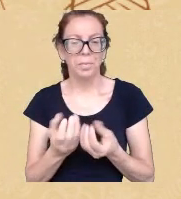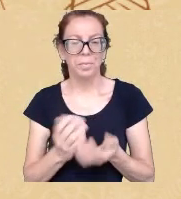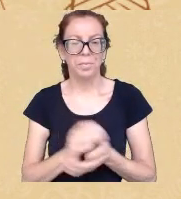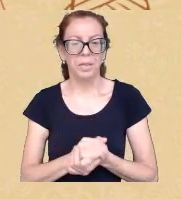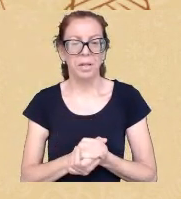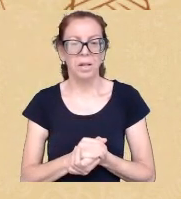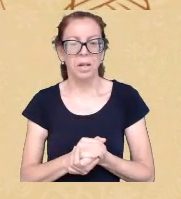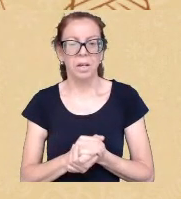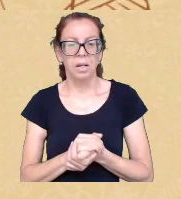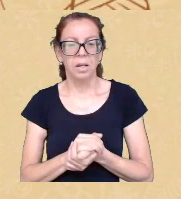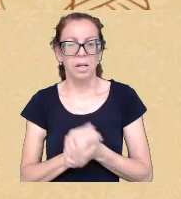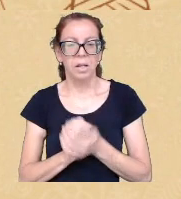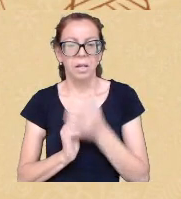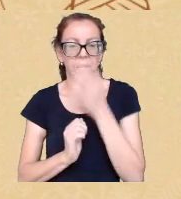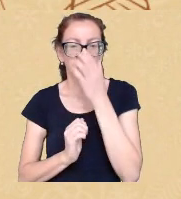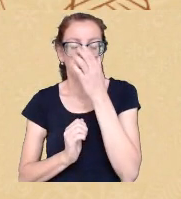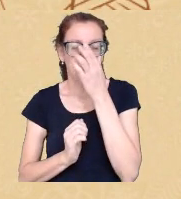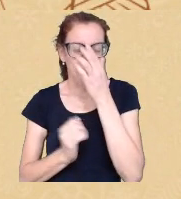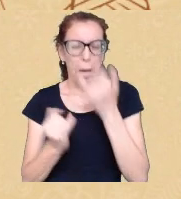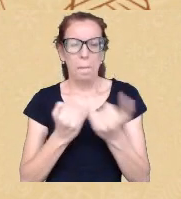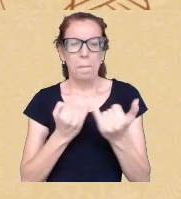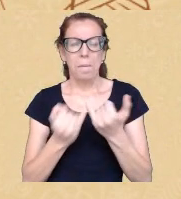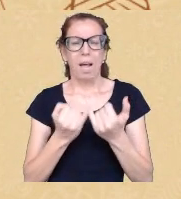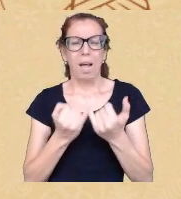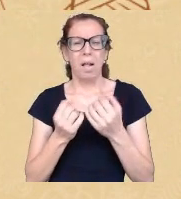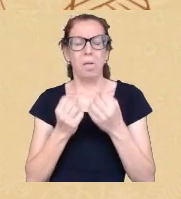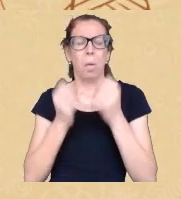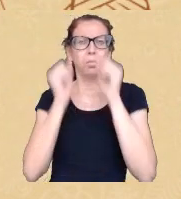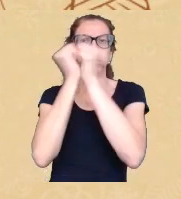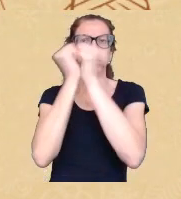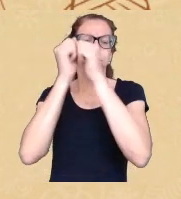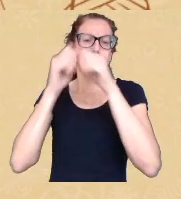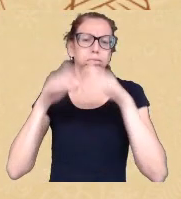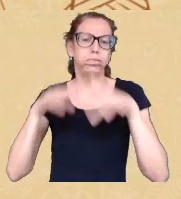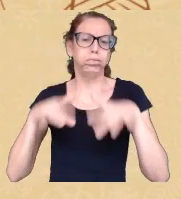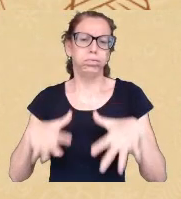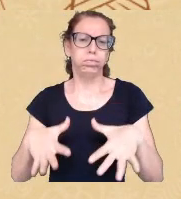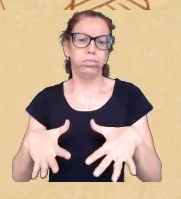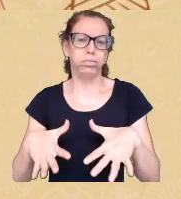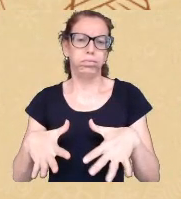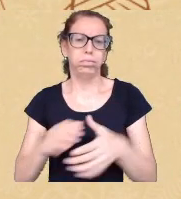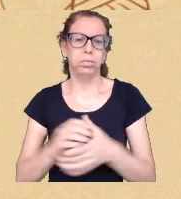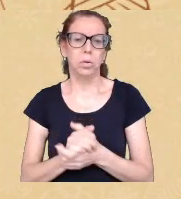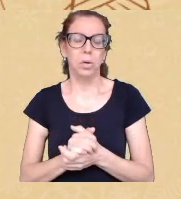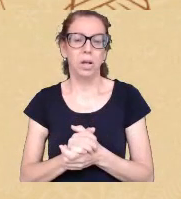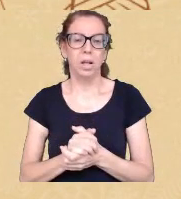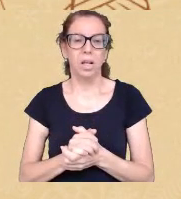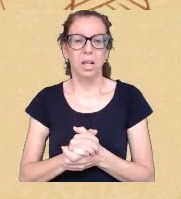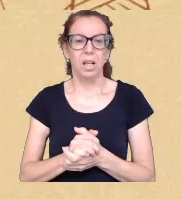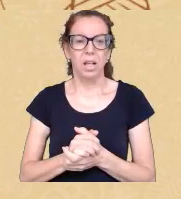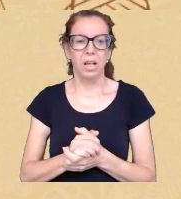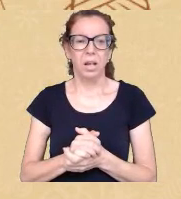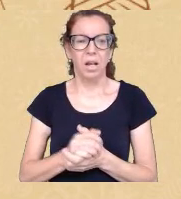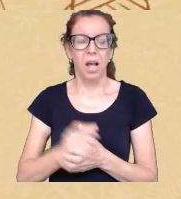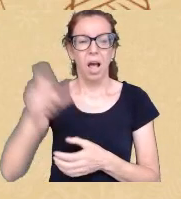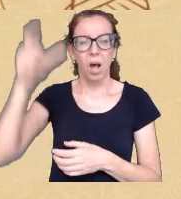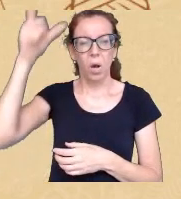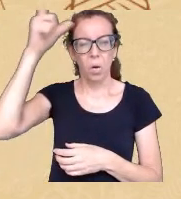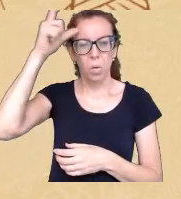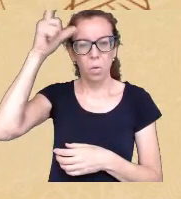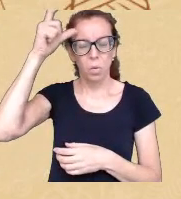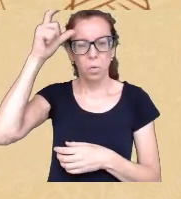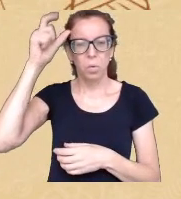desmontar toda a estrutura colonialista é desmontar o próprio Estado brasileiro é isso mesmo